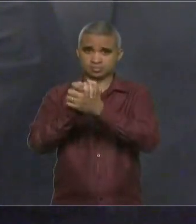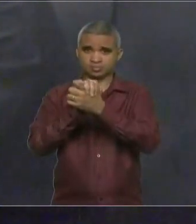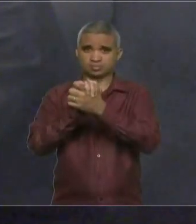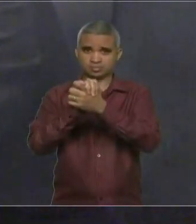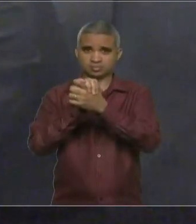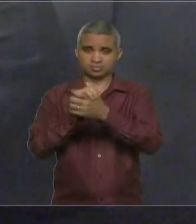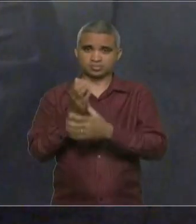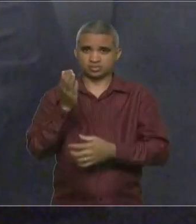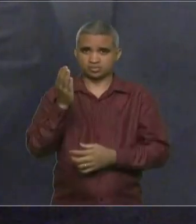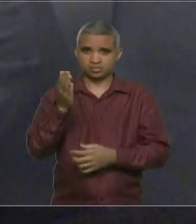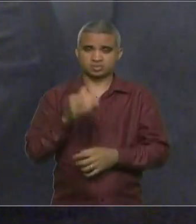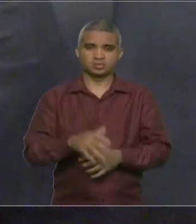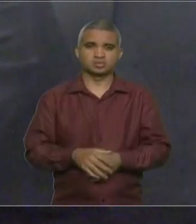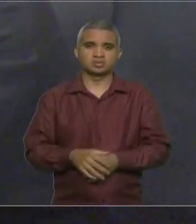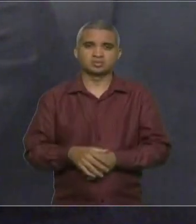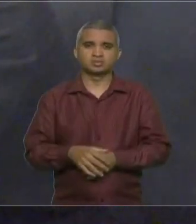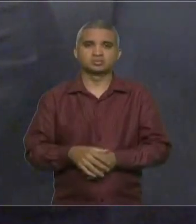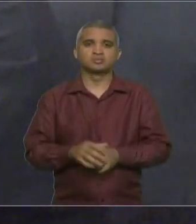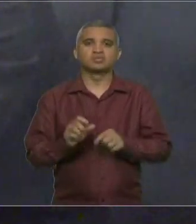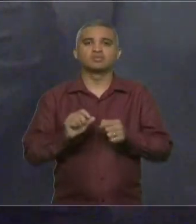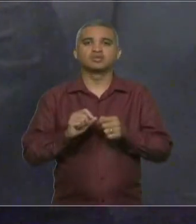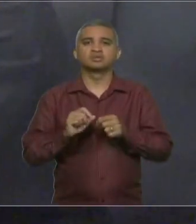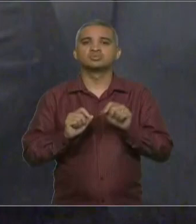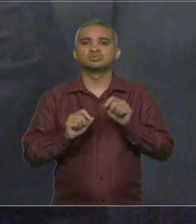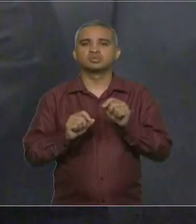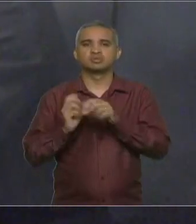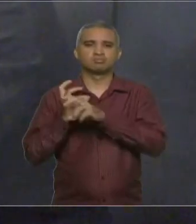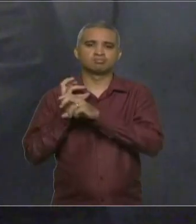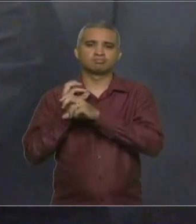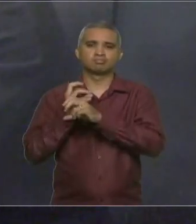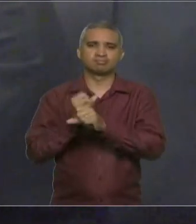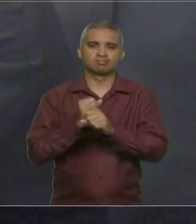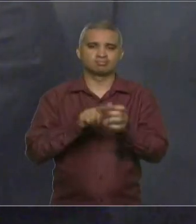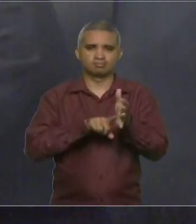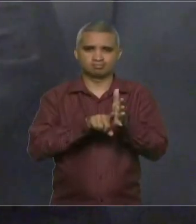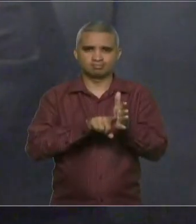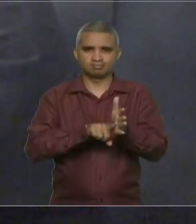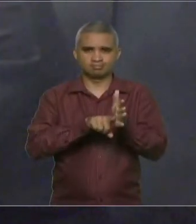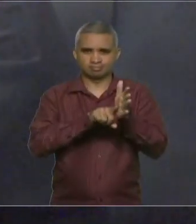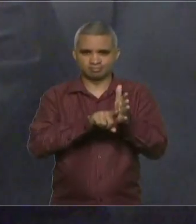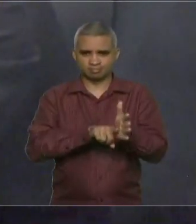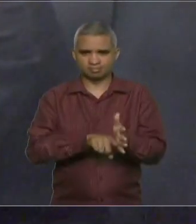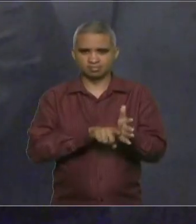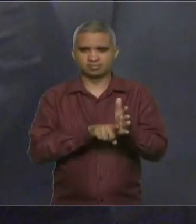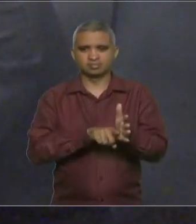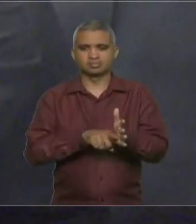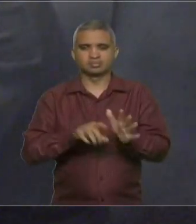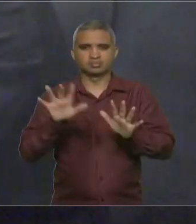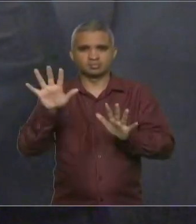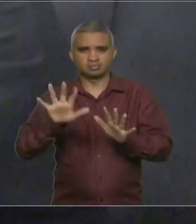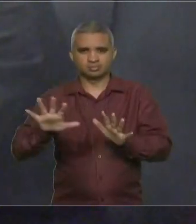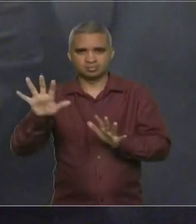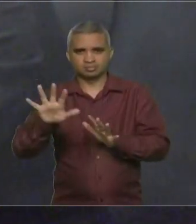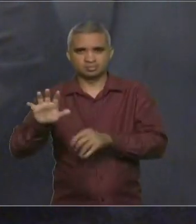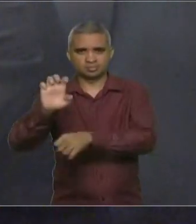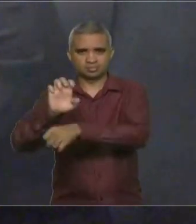que Vossa Excelência, pelo grande raio-x que Vossa Excelência colocou, tanto no cenário estadual,